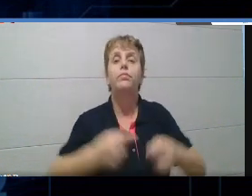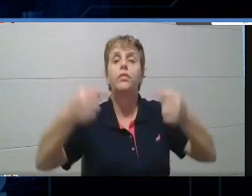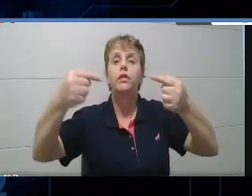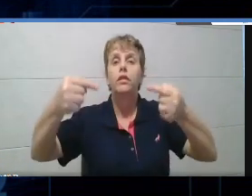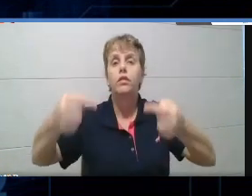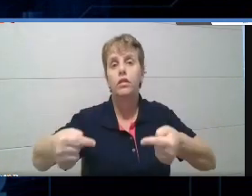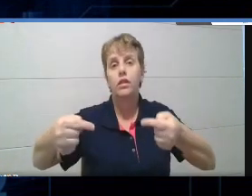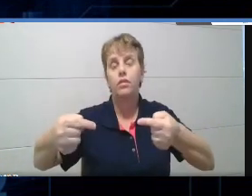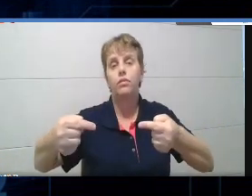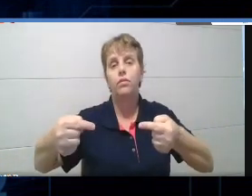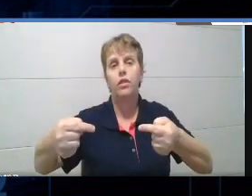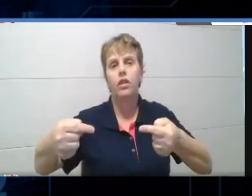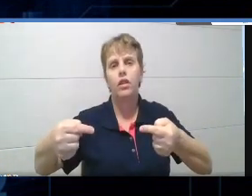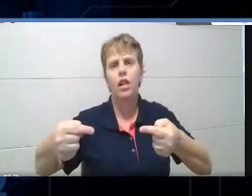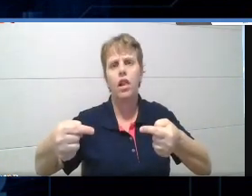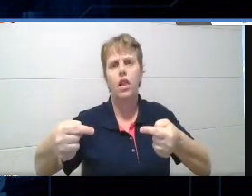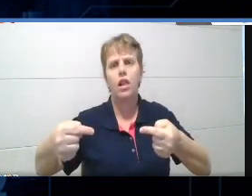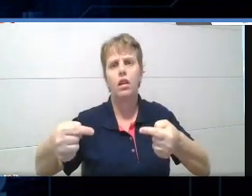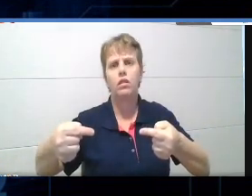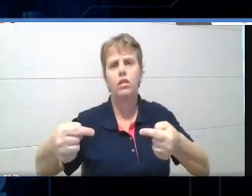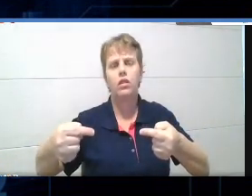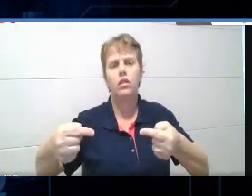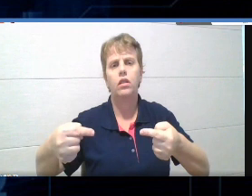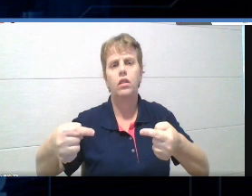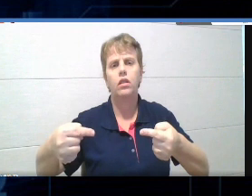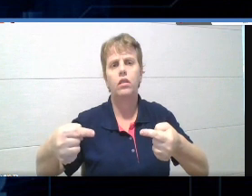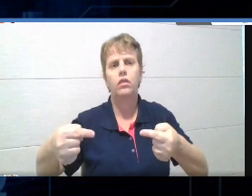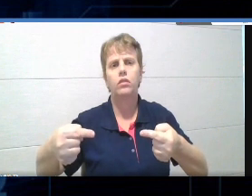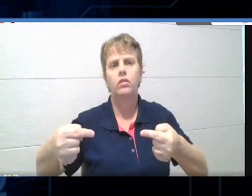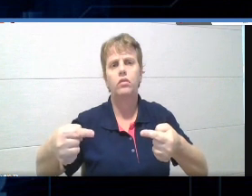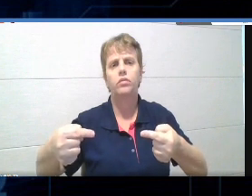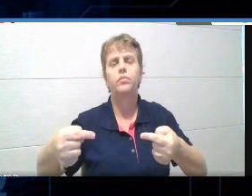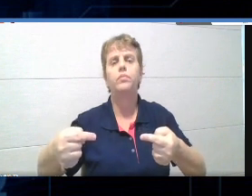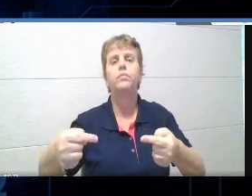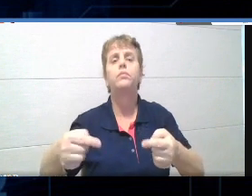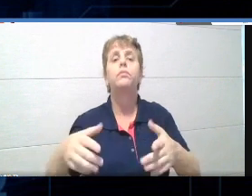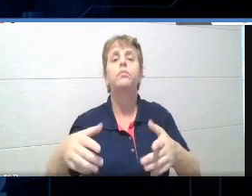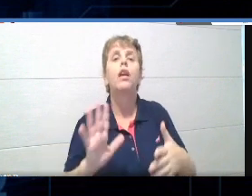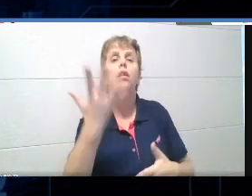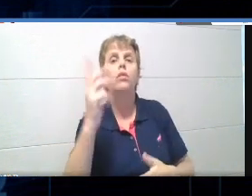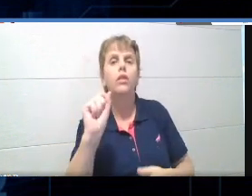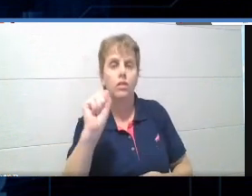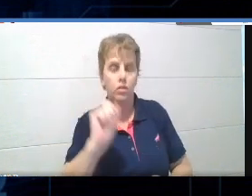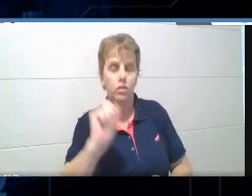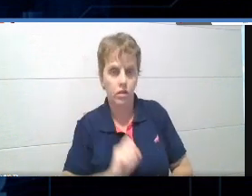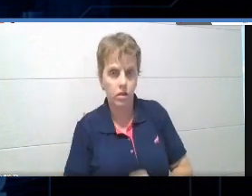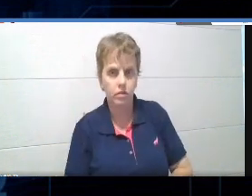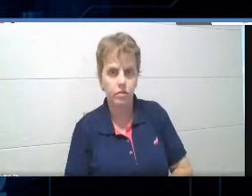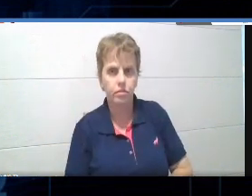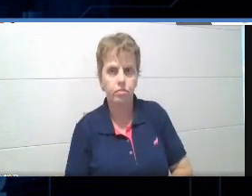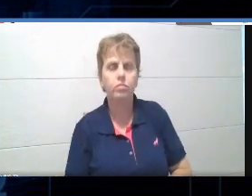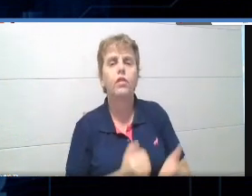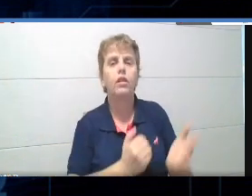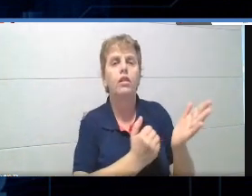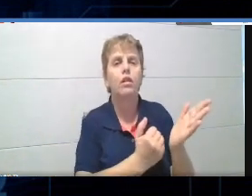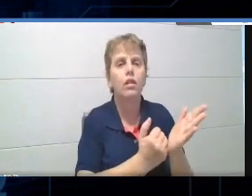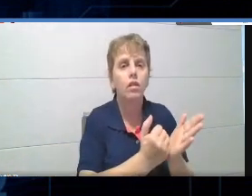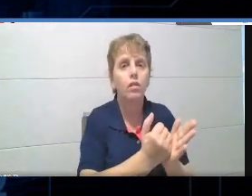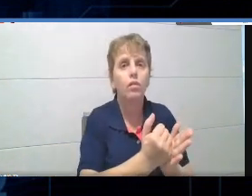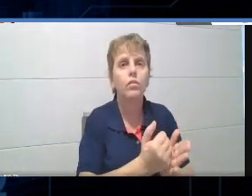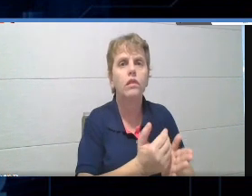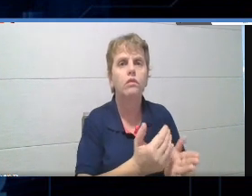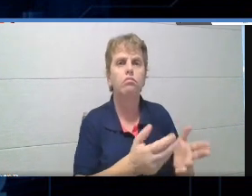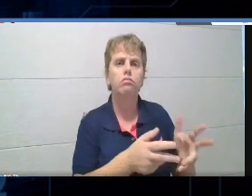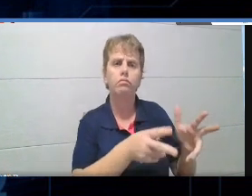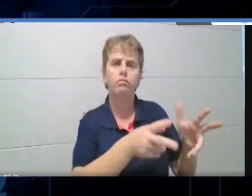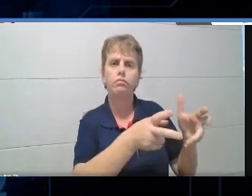ensino médio a partir de 2020, e, então, o que acontece? A gente começa a perceber